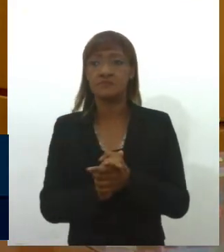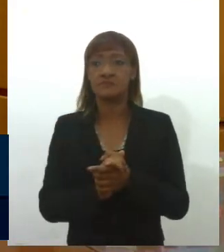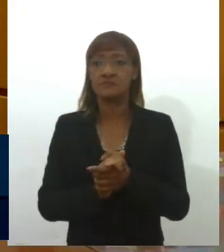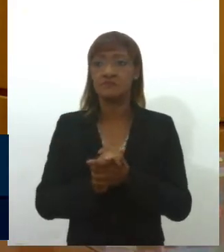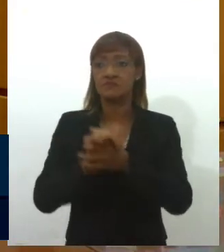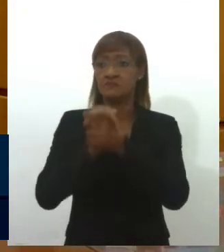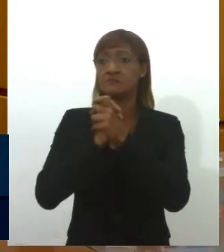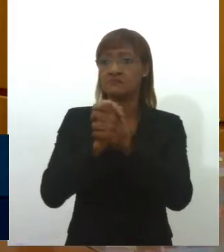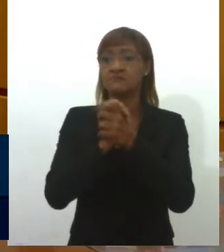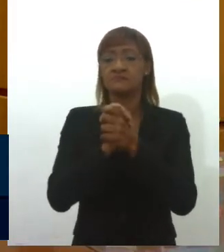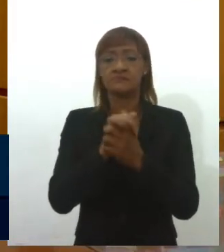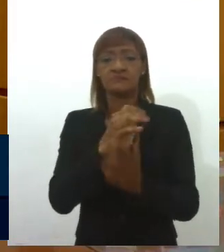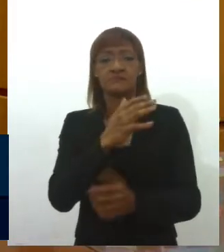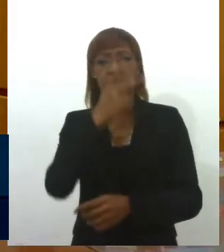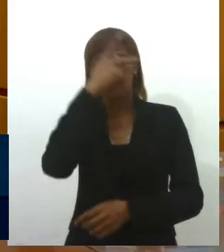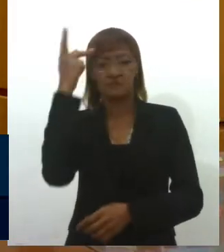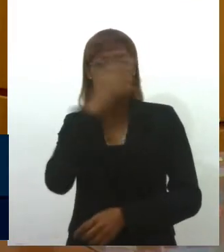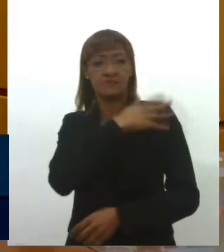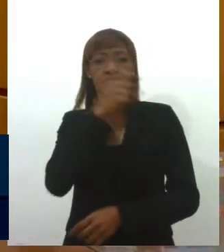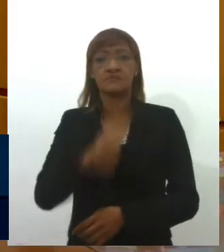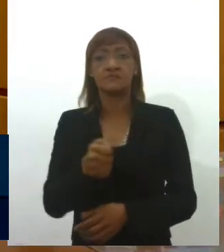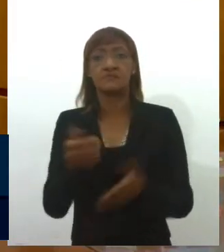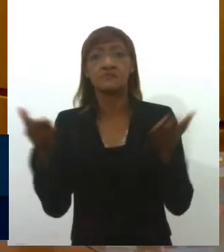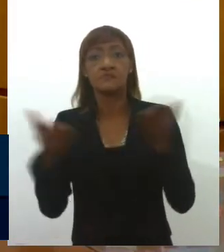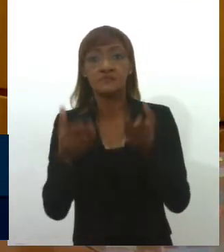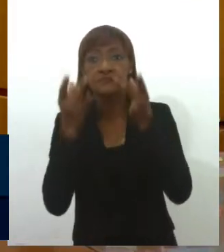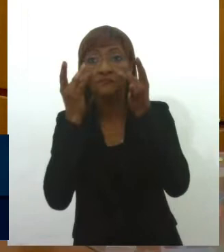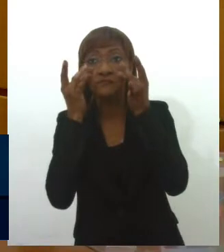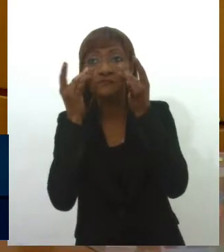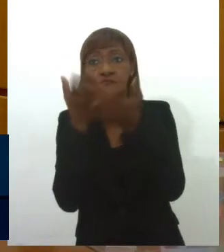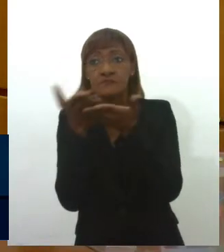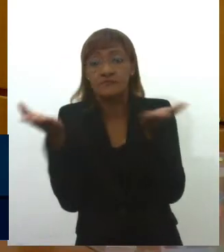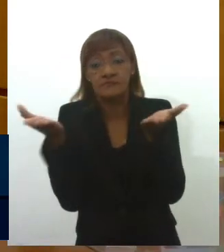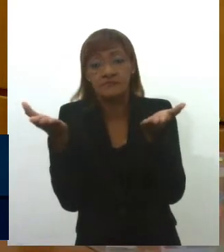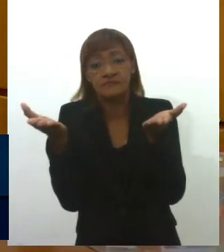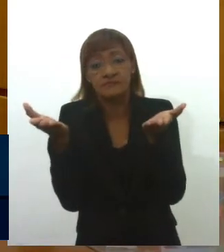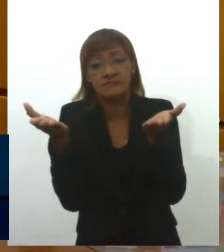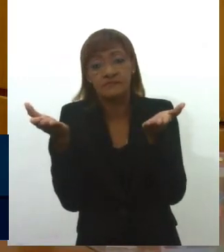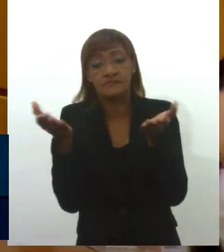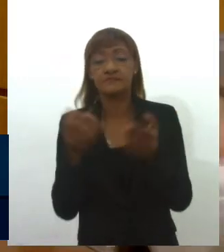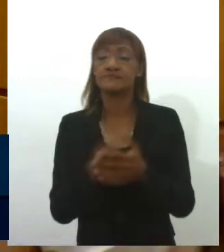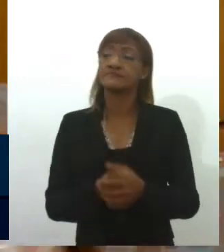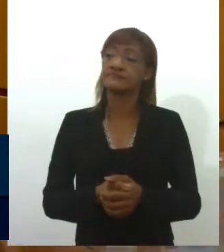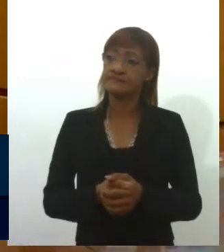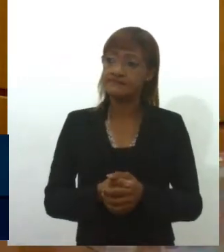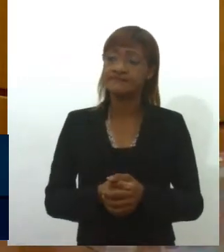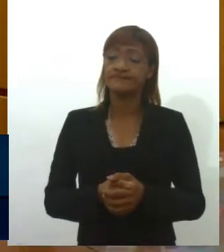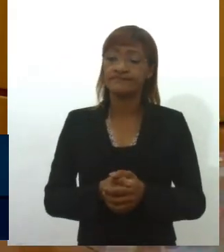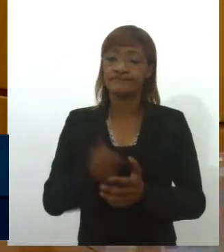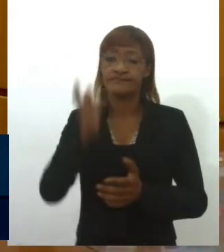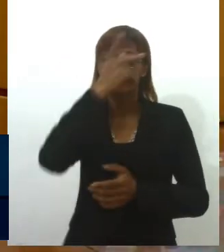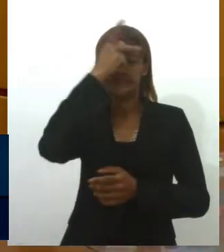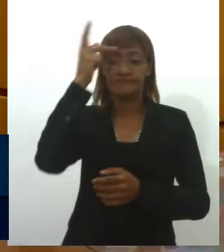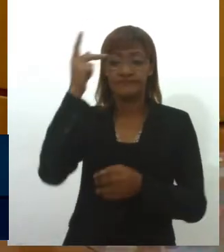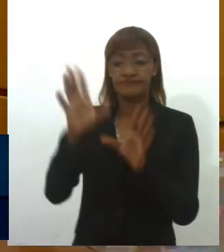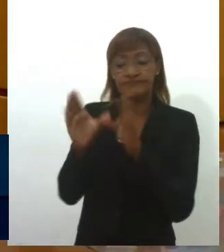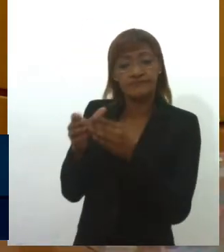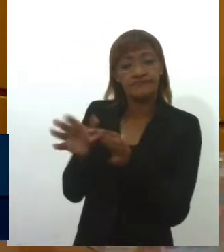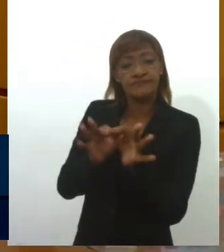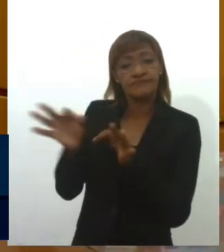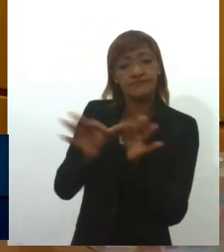ditadores, o resultado está aí. Nós estamos na iminência de ver pessoas se organizando